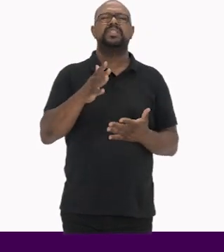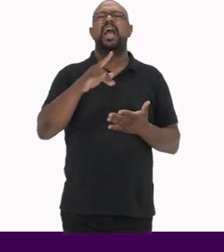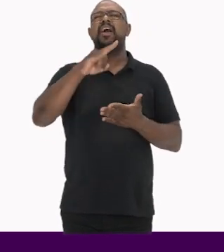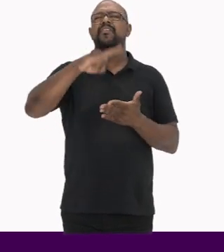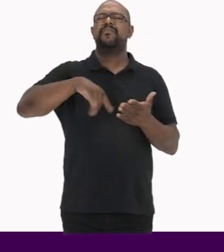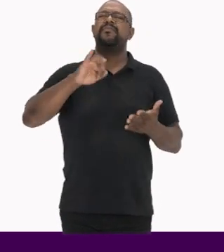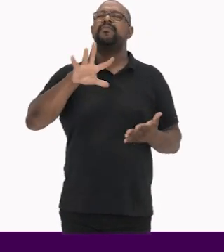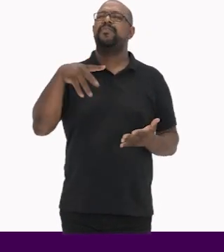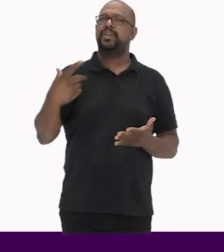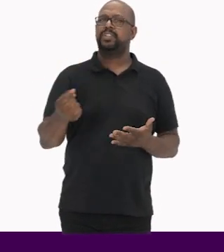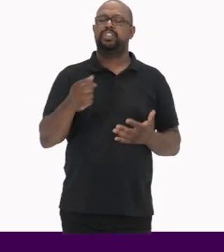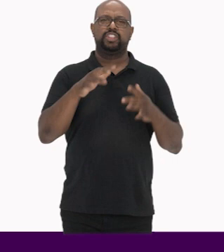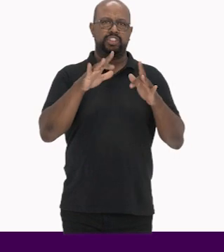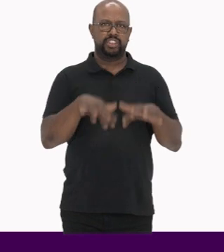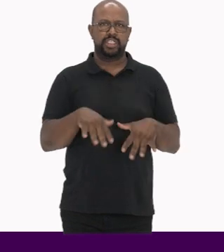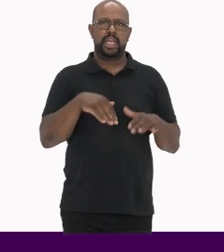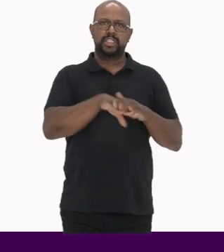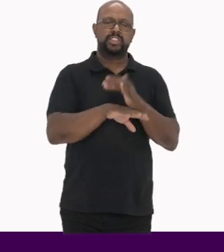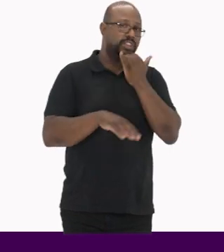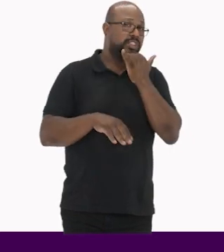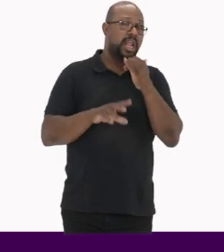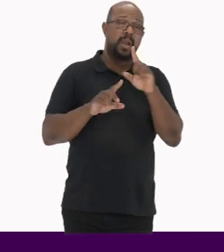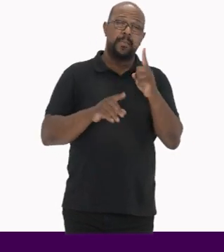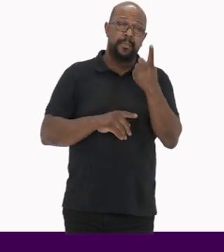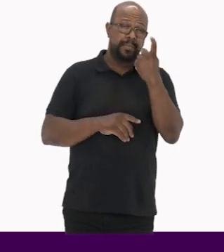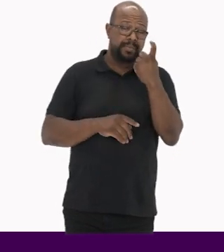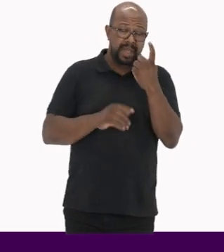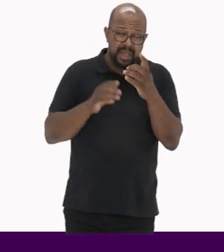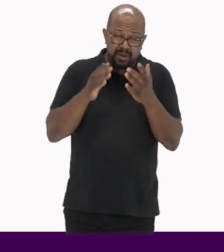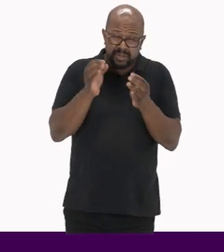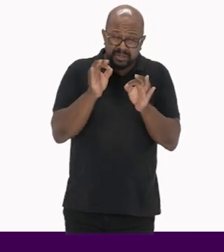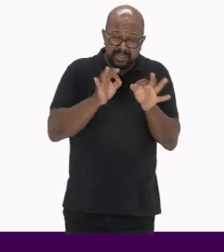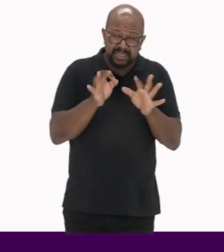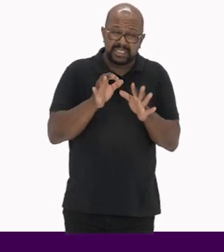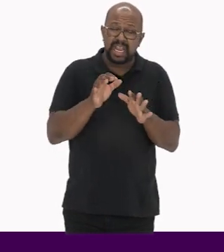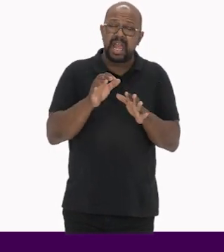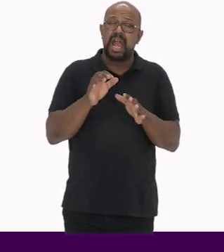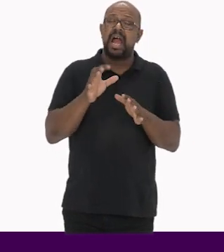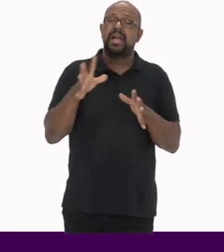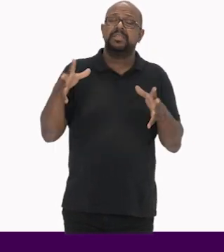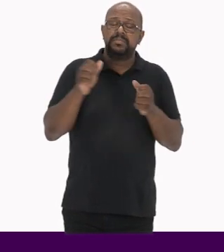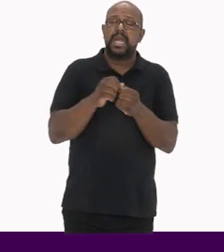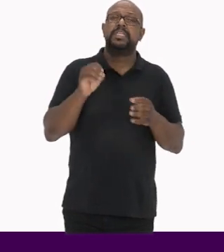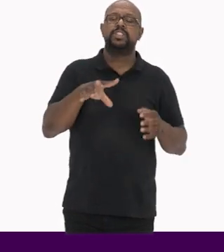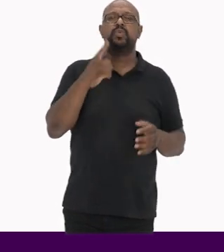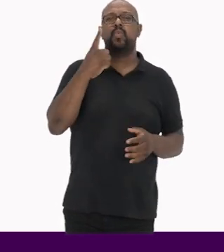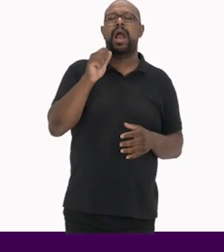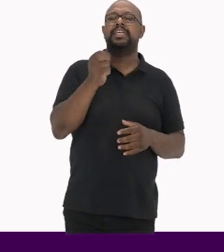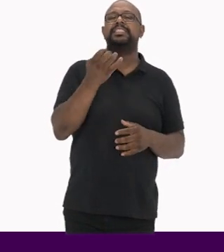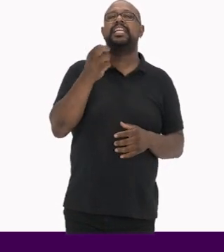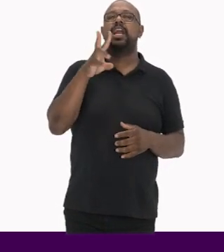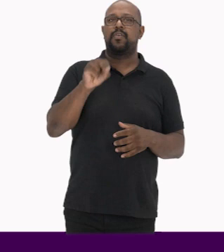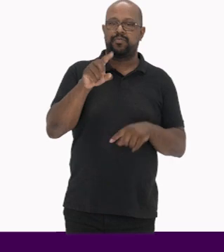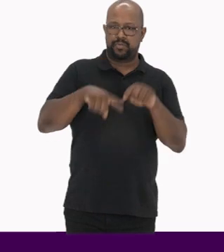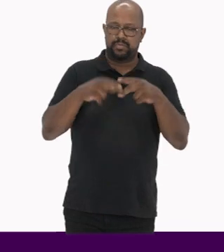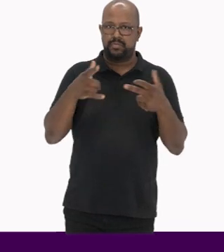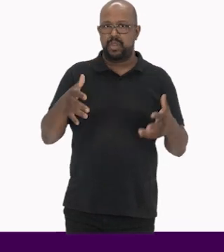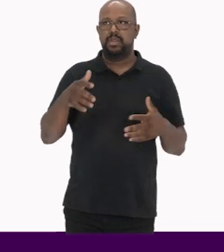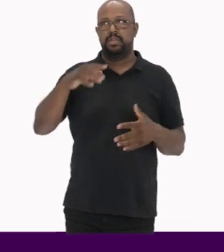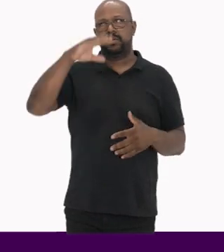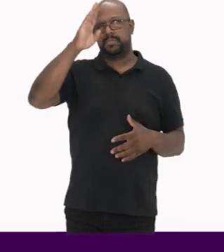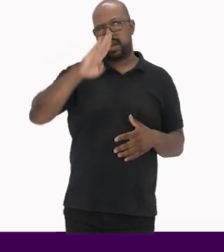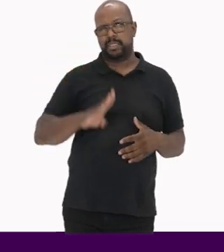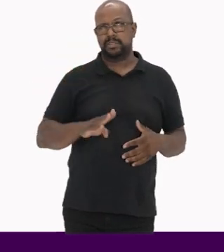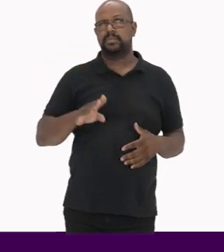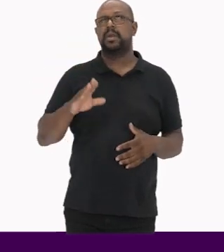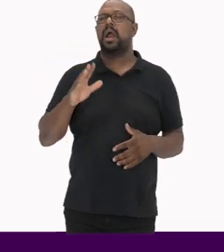e as fichas catalográficas O primeiro estágio da documentação sistemática de um acervo No Brasil, as